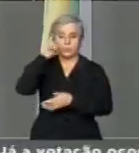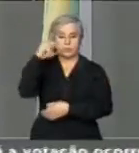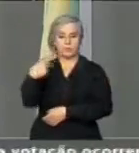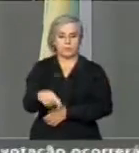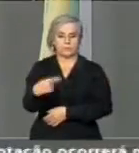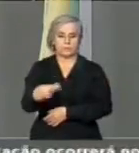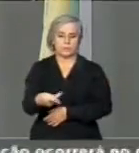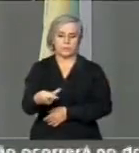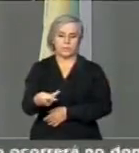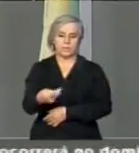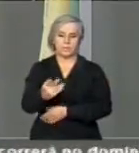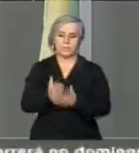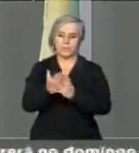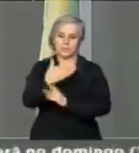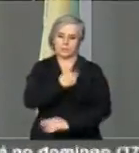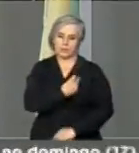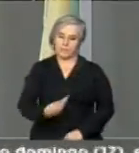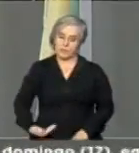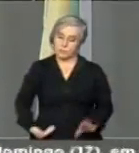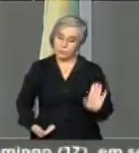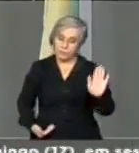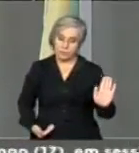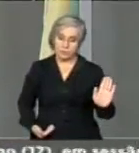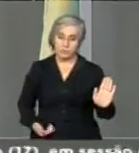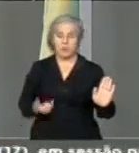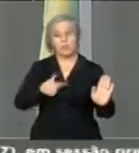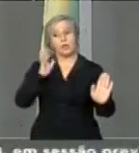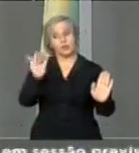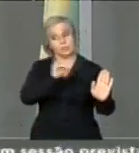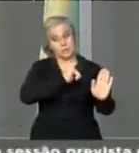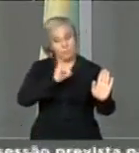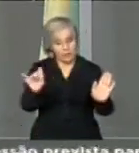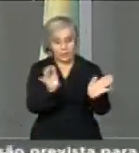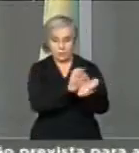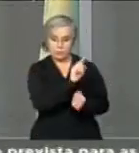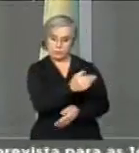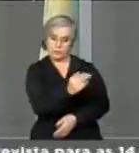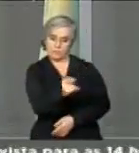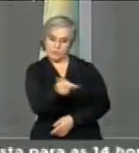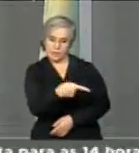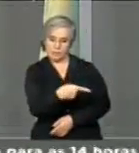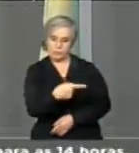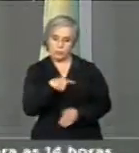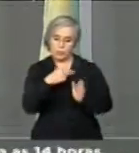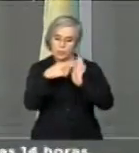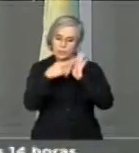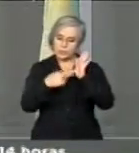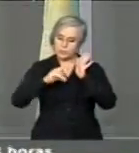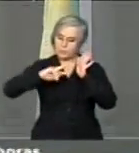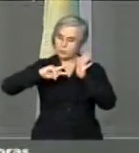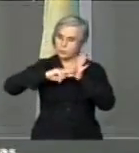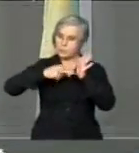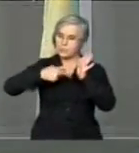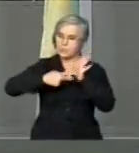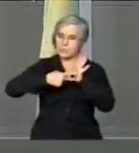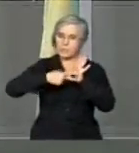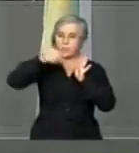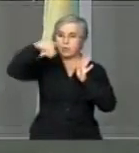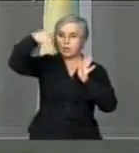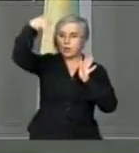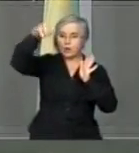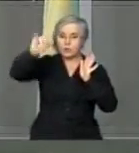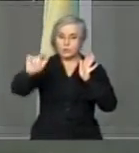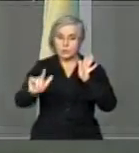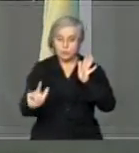governo e seus aliados. Estava errado. A interpretação do regimento é norte-sul